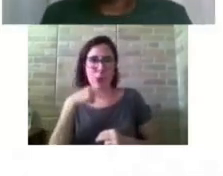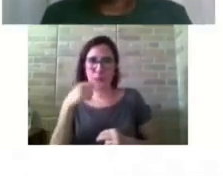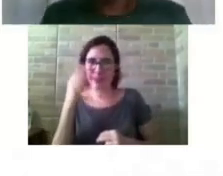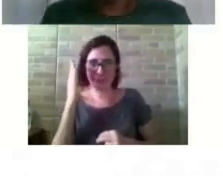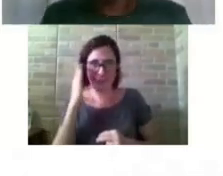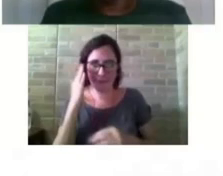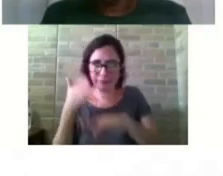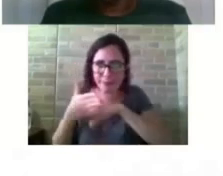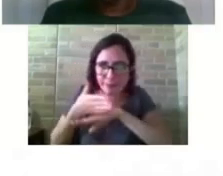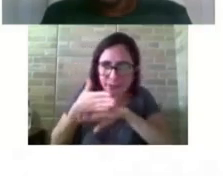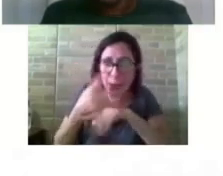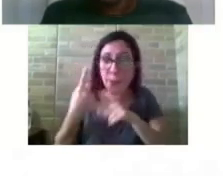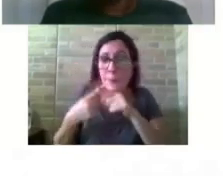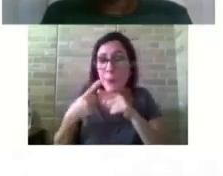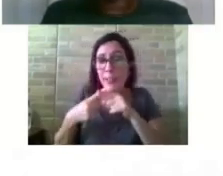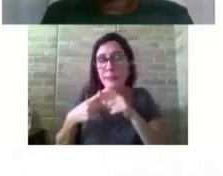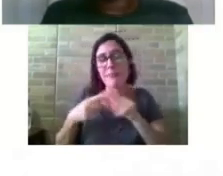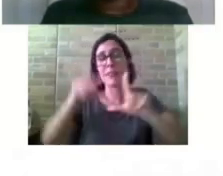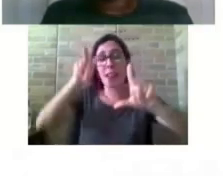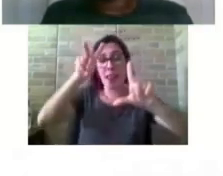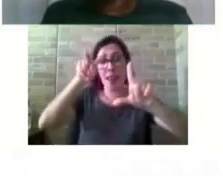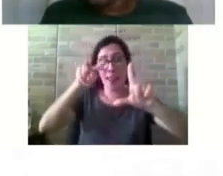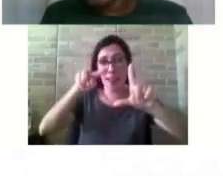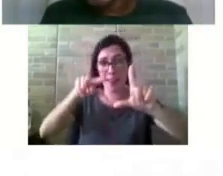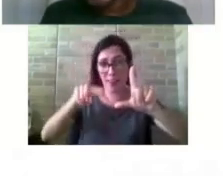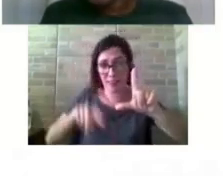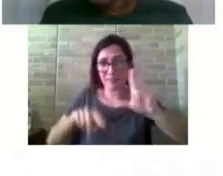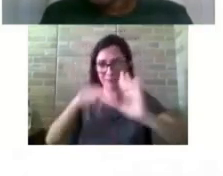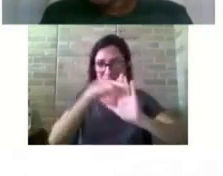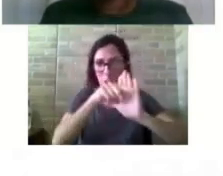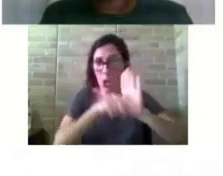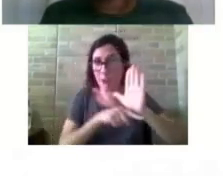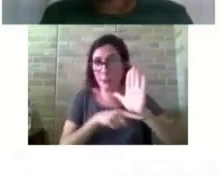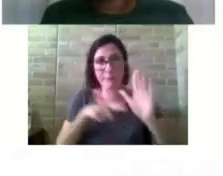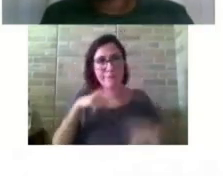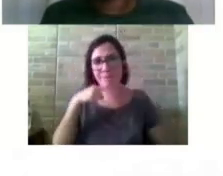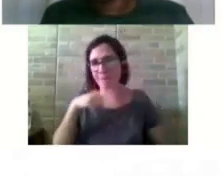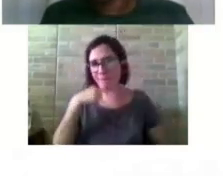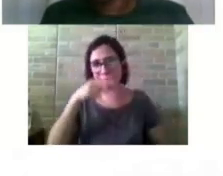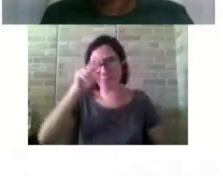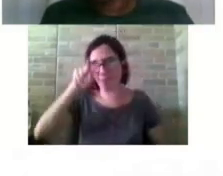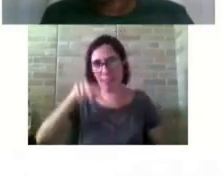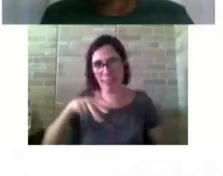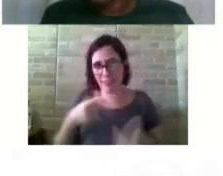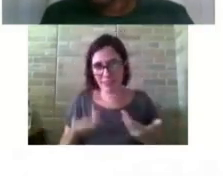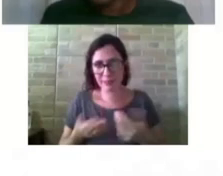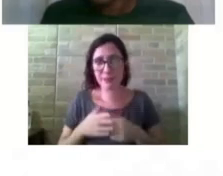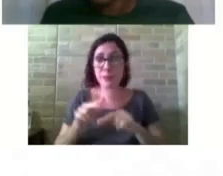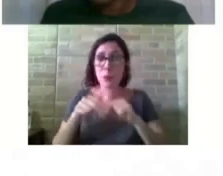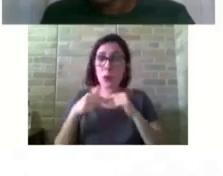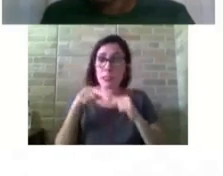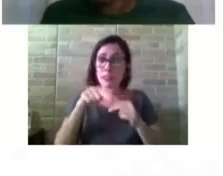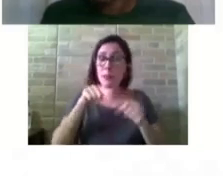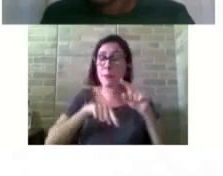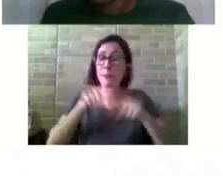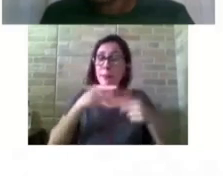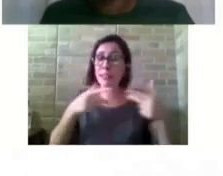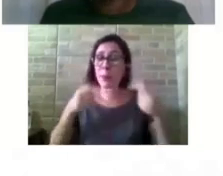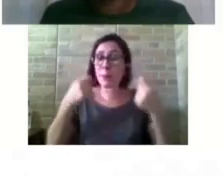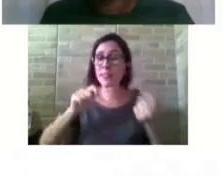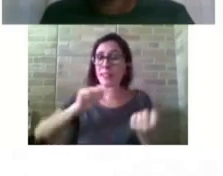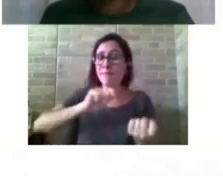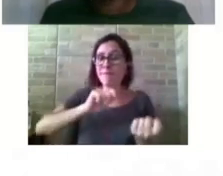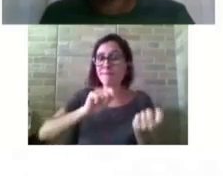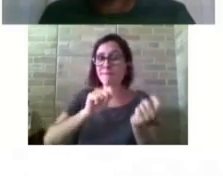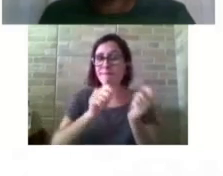fazer a leitura. Então, esse material precisa passar por um processo de adaptação para cada